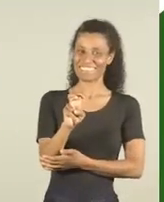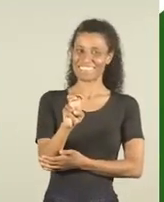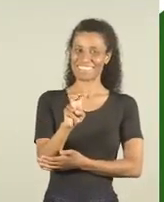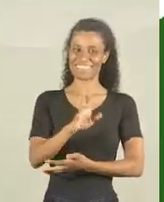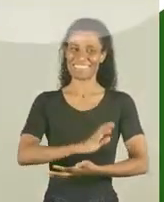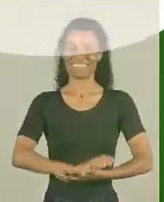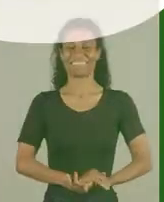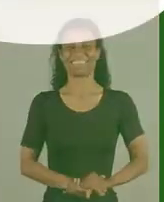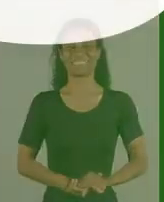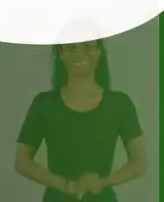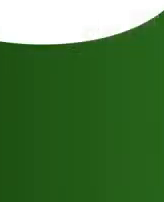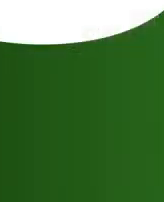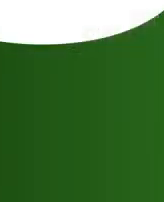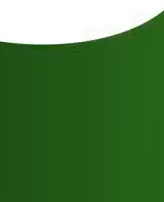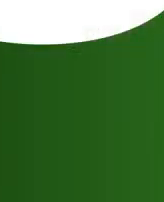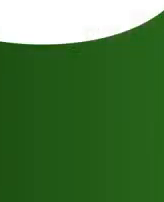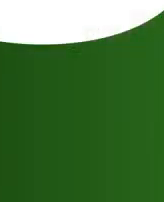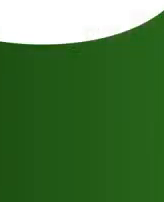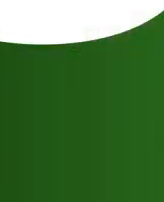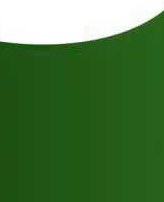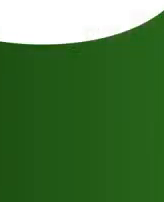É 15! Tô com Melo pra ganhar.